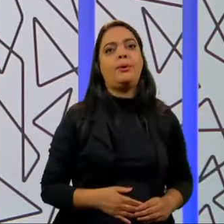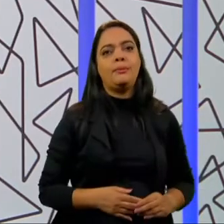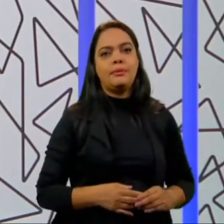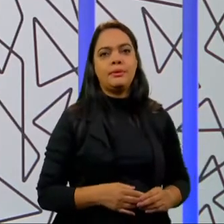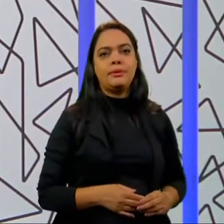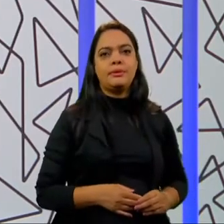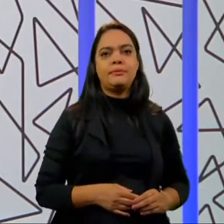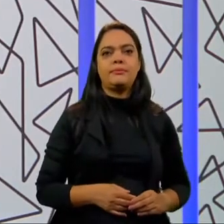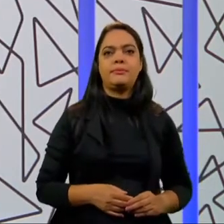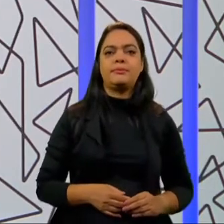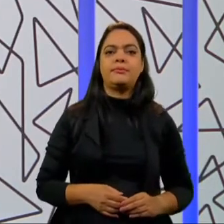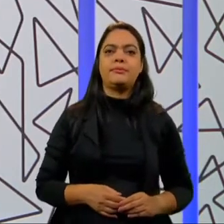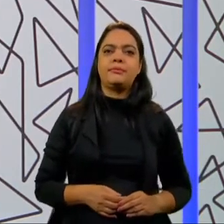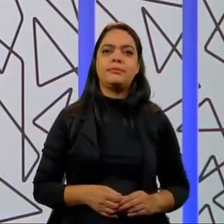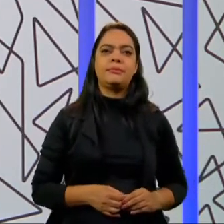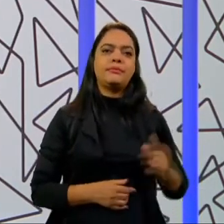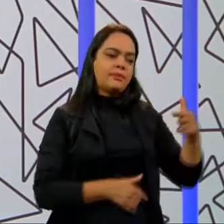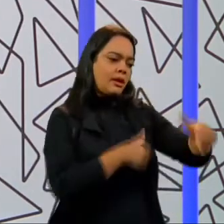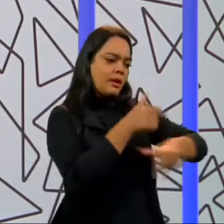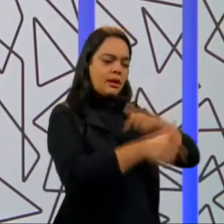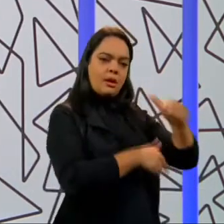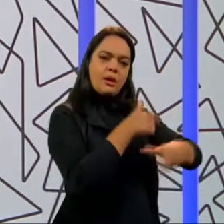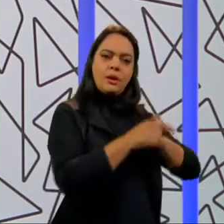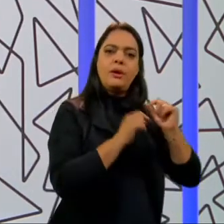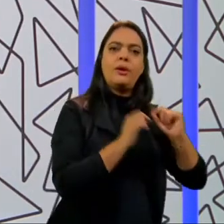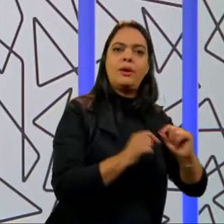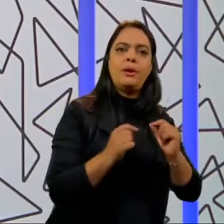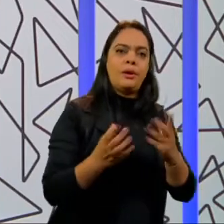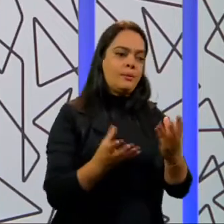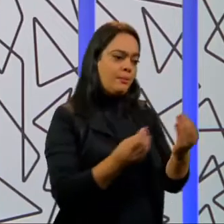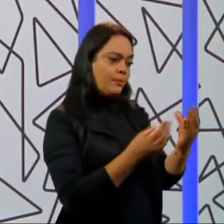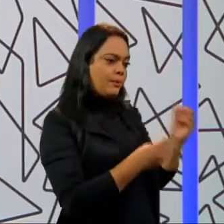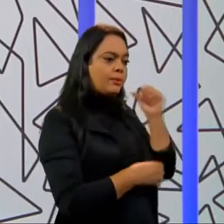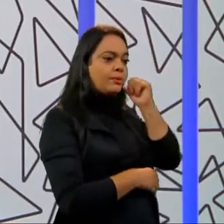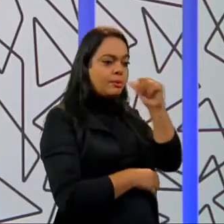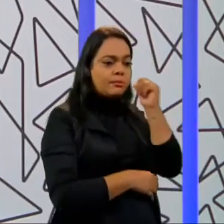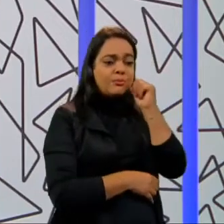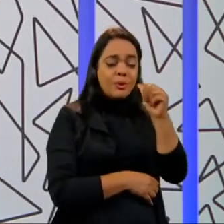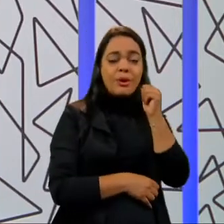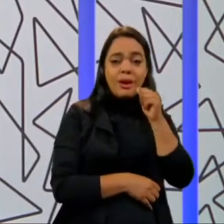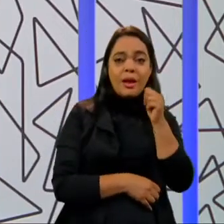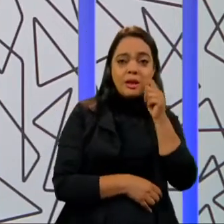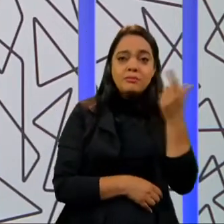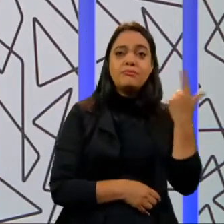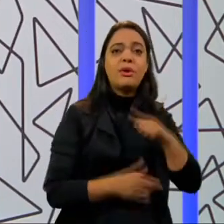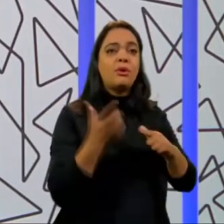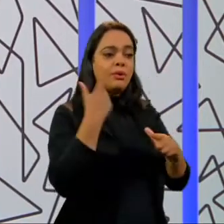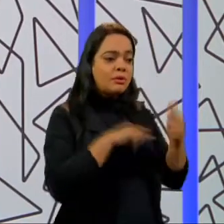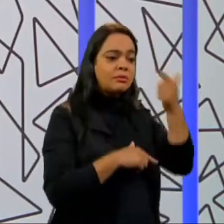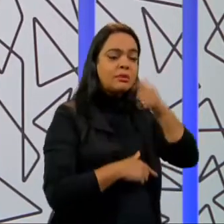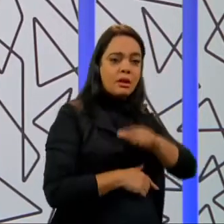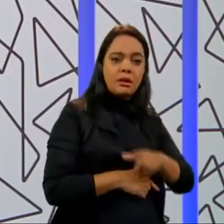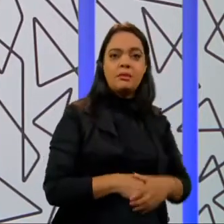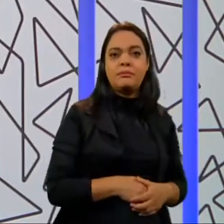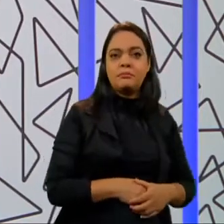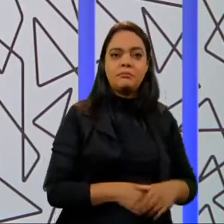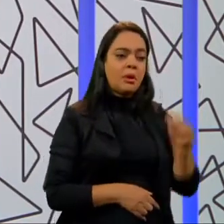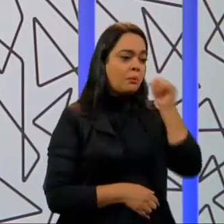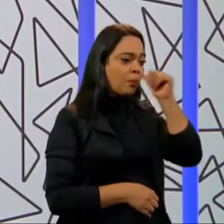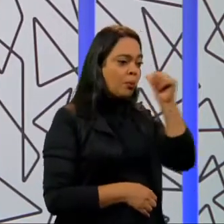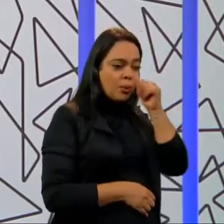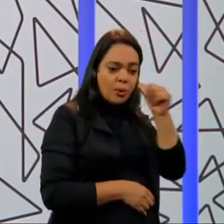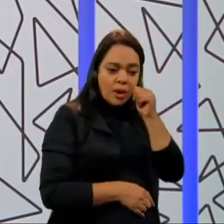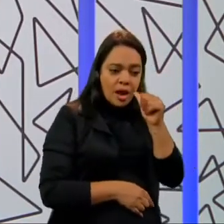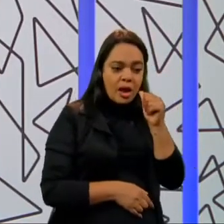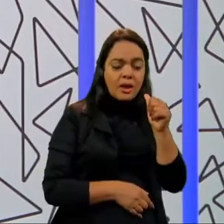economicamente falando, é um trabalho que absorve muitas mulheres também. Mulheres, inclusive, que chefiam suas famílias sozinhas aí,